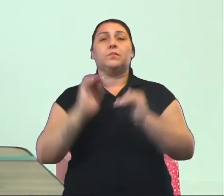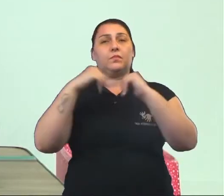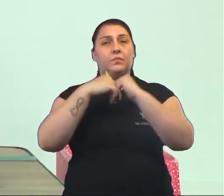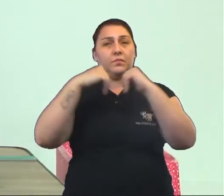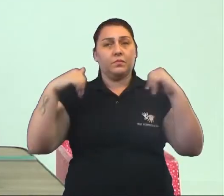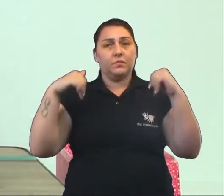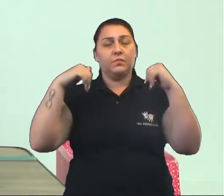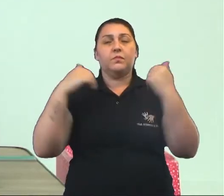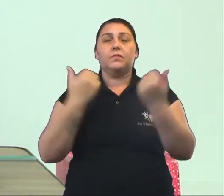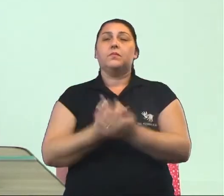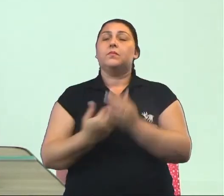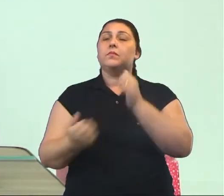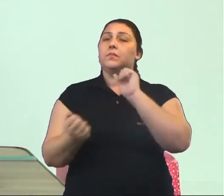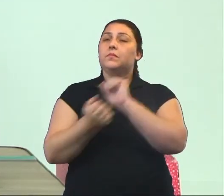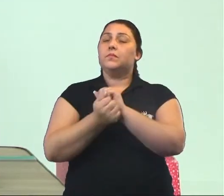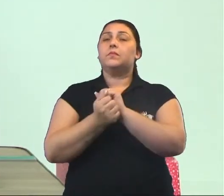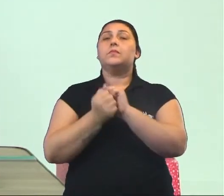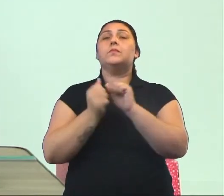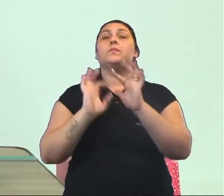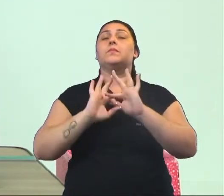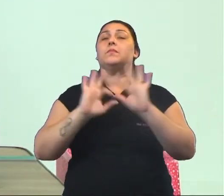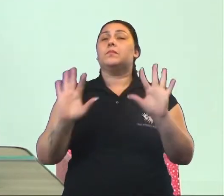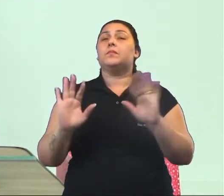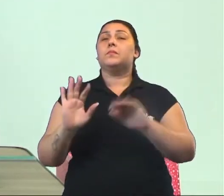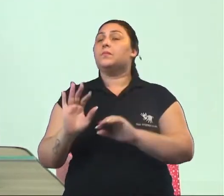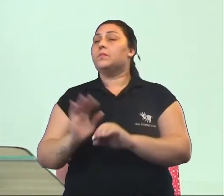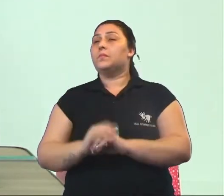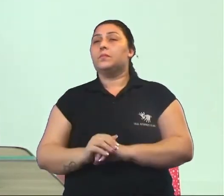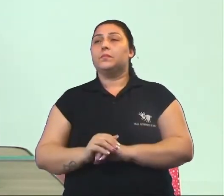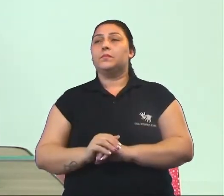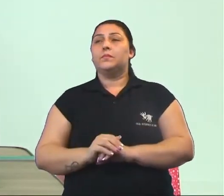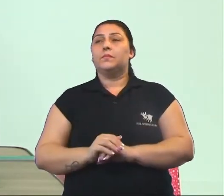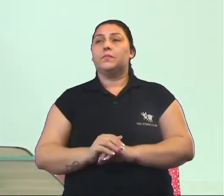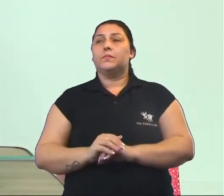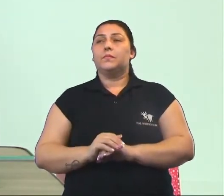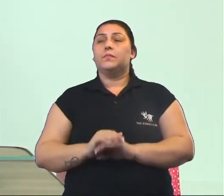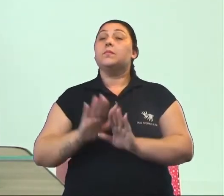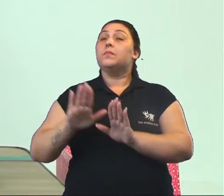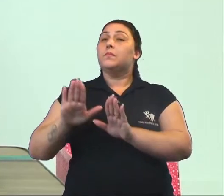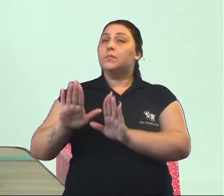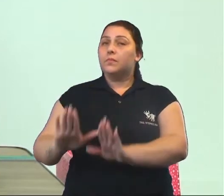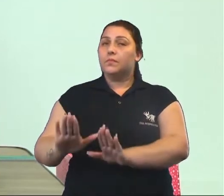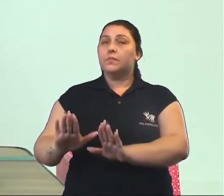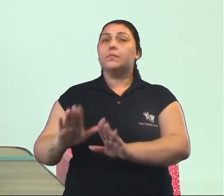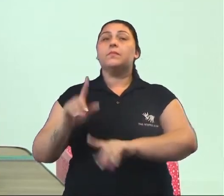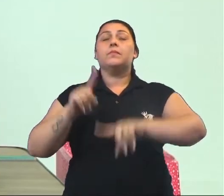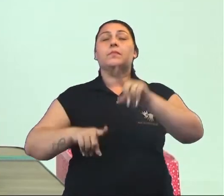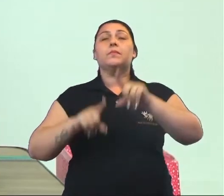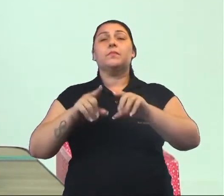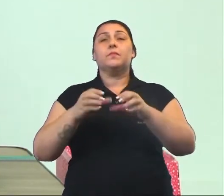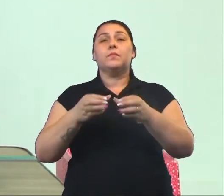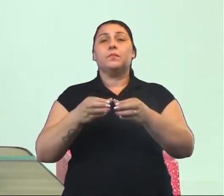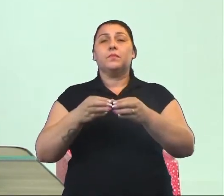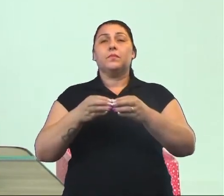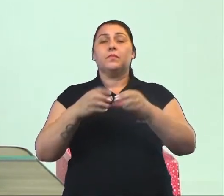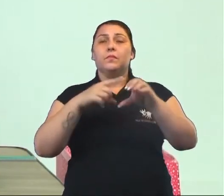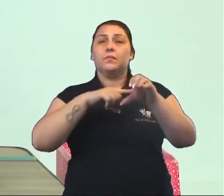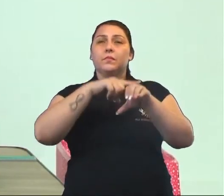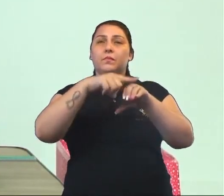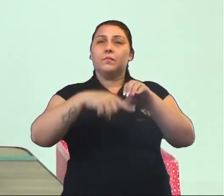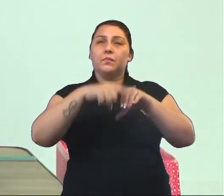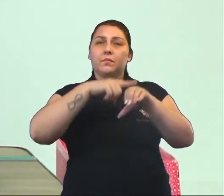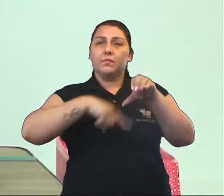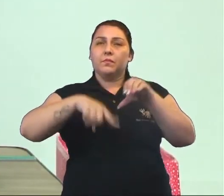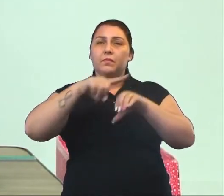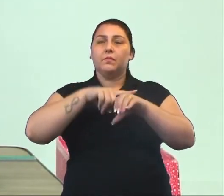fazer assim? Então vamos juntos. Eu vou deixar deste lado os objetos que possuem forma arredondada. Então vamos